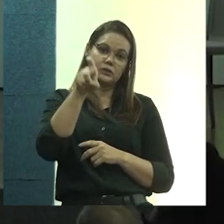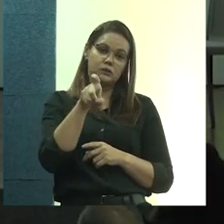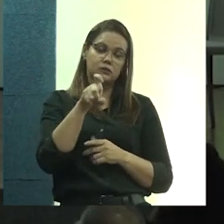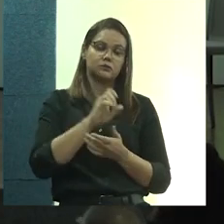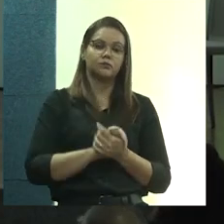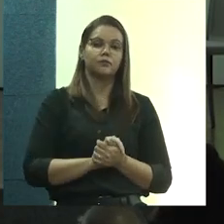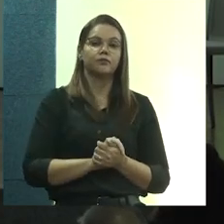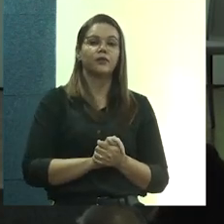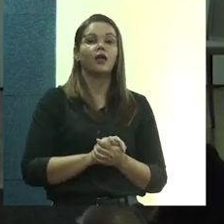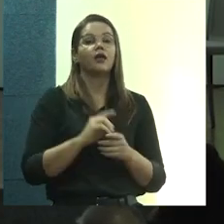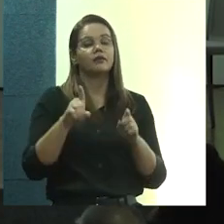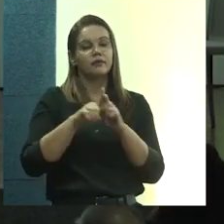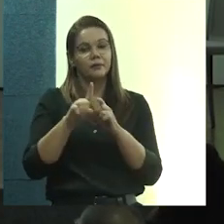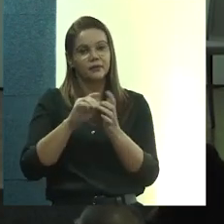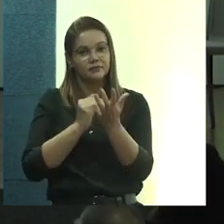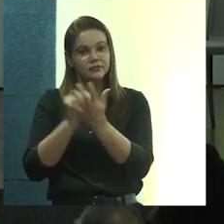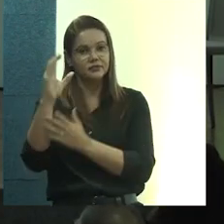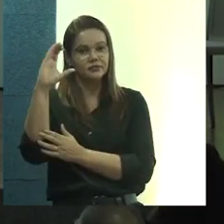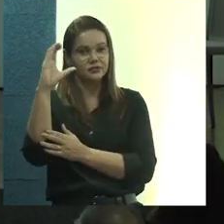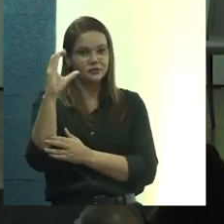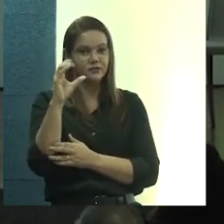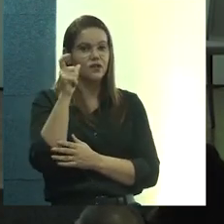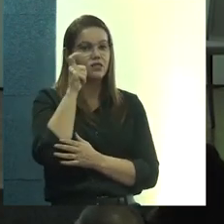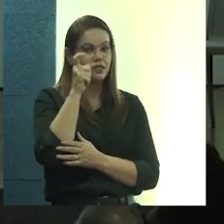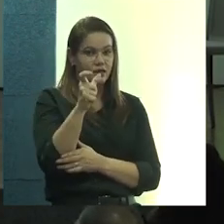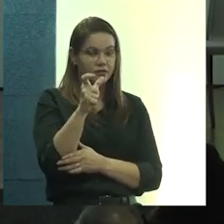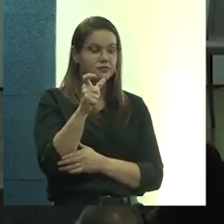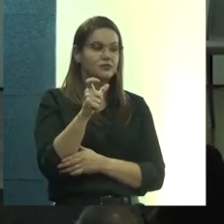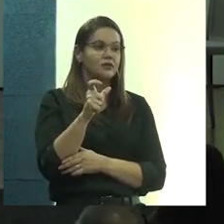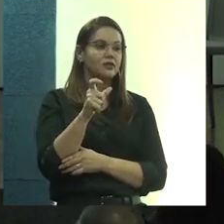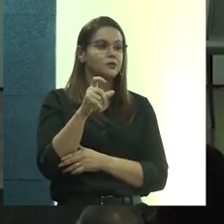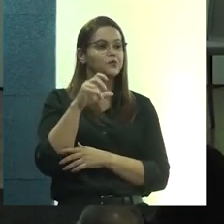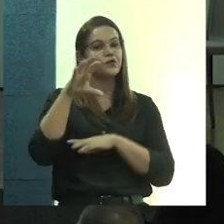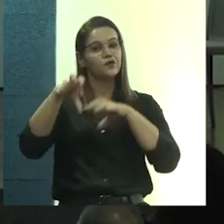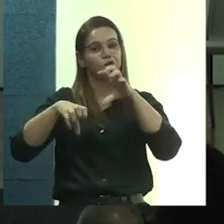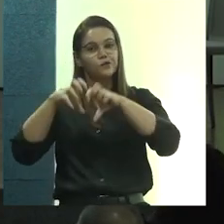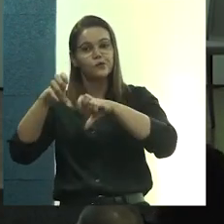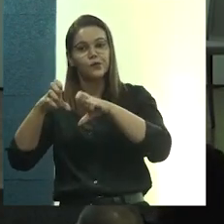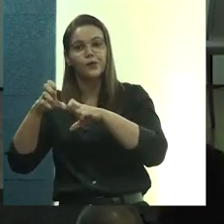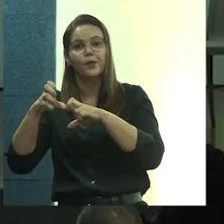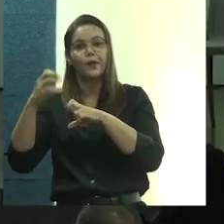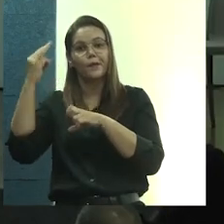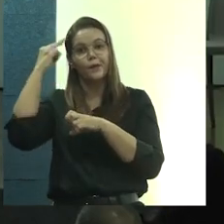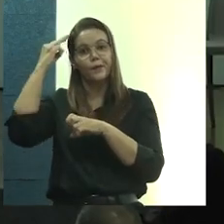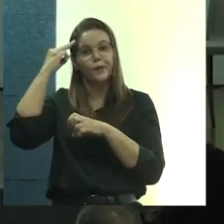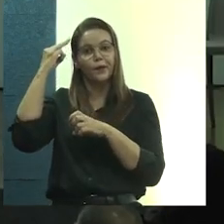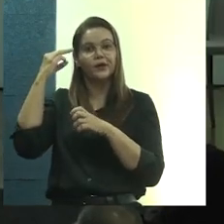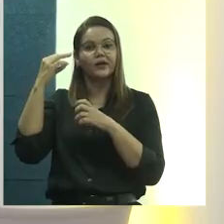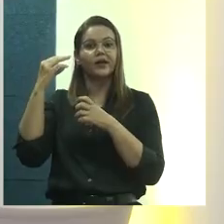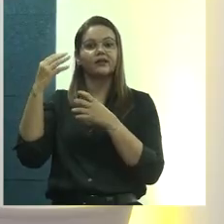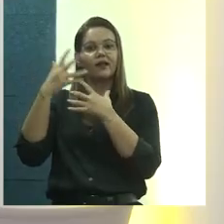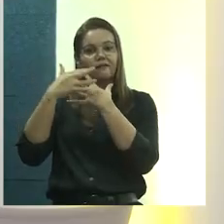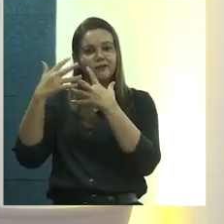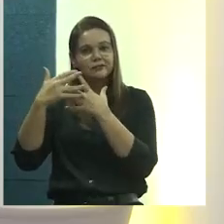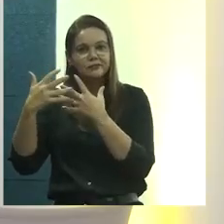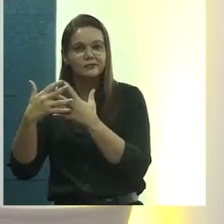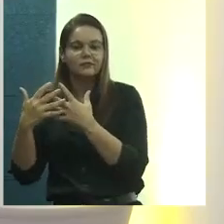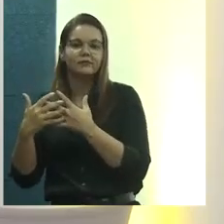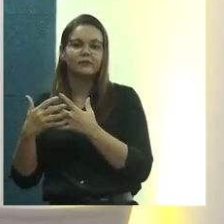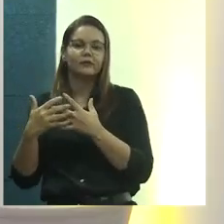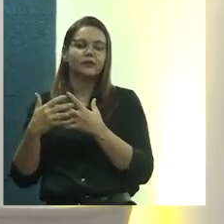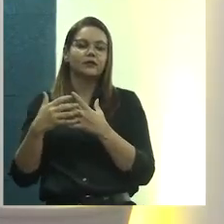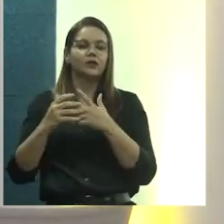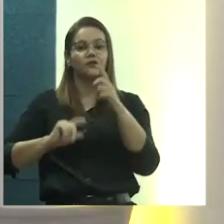Essa iniciação científica também é bem interessante. no sentido de resgatar a memória da cidade. Então, foi feito um trabalho com